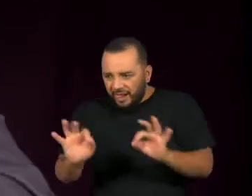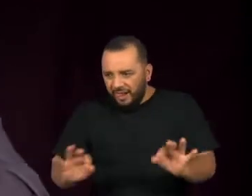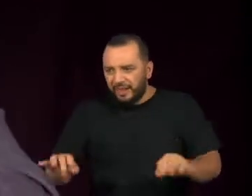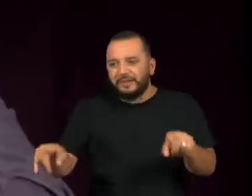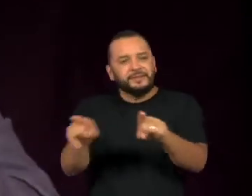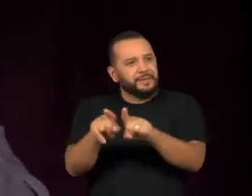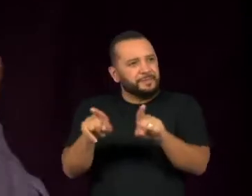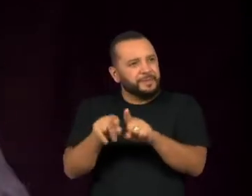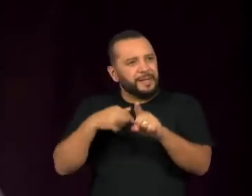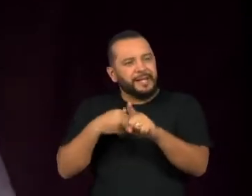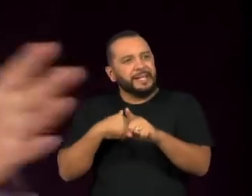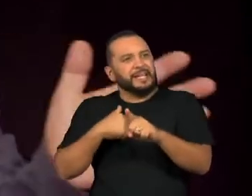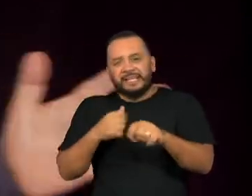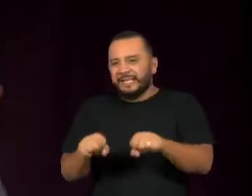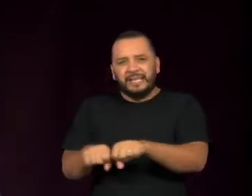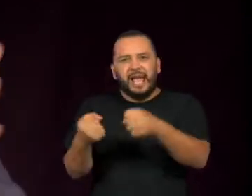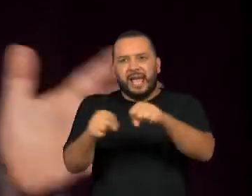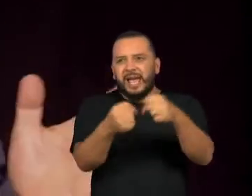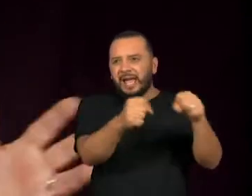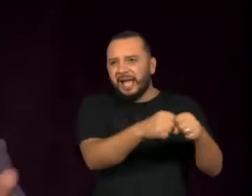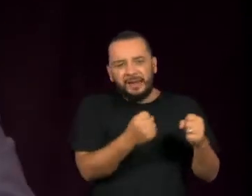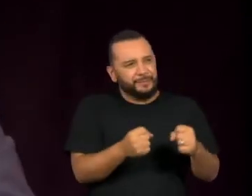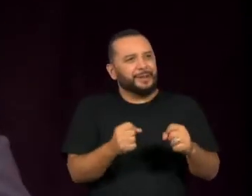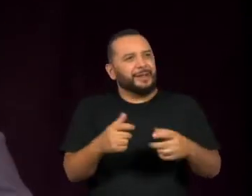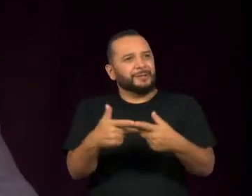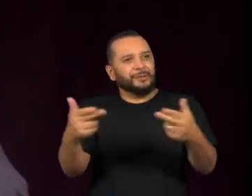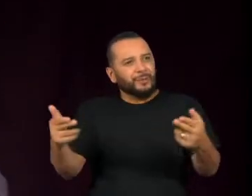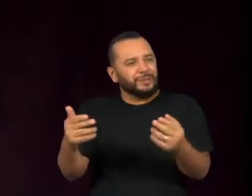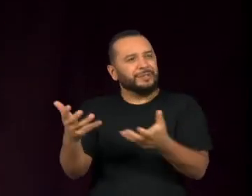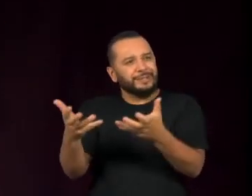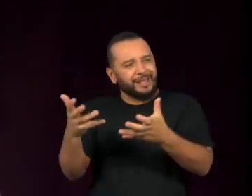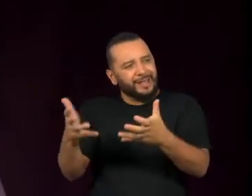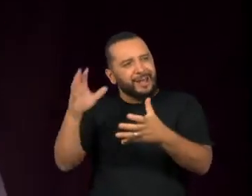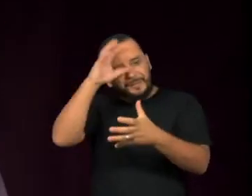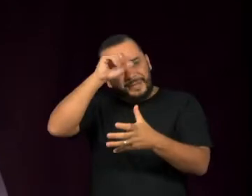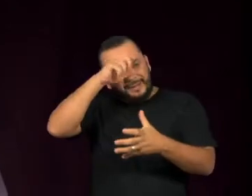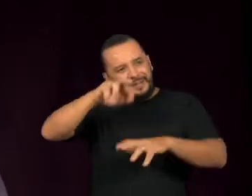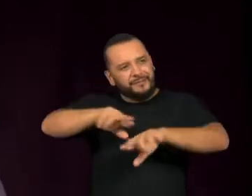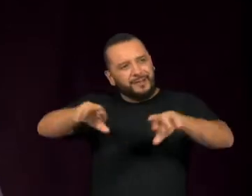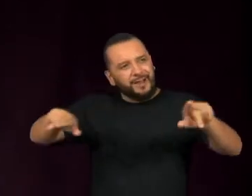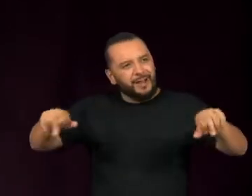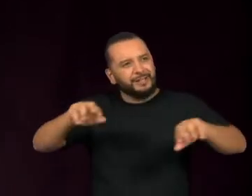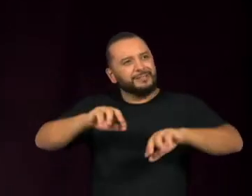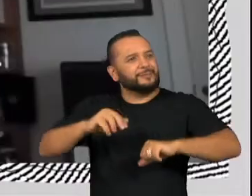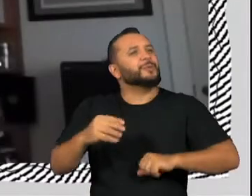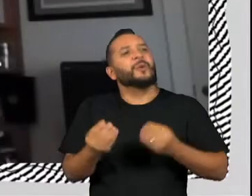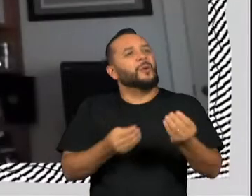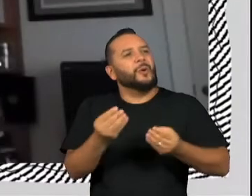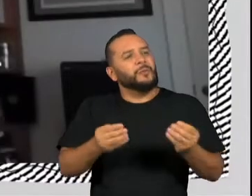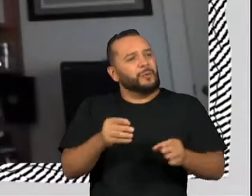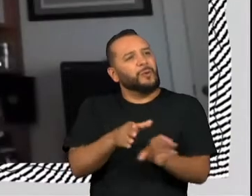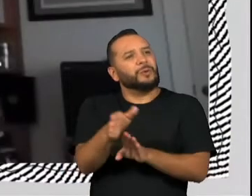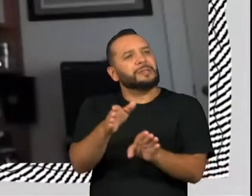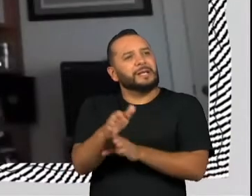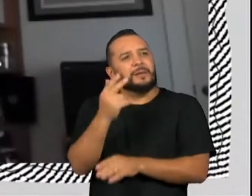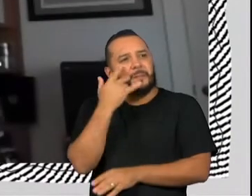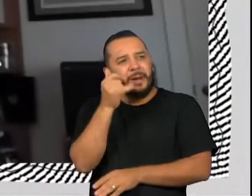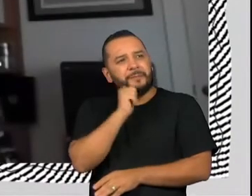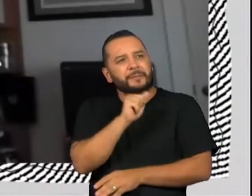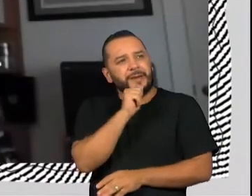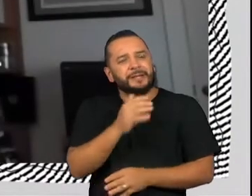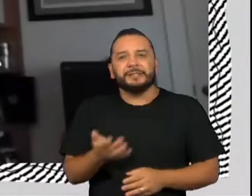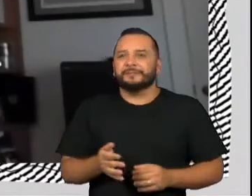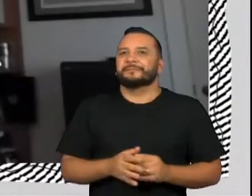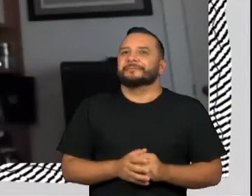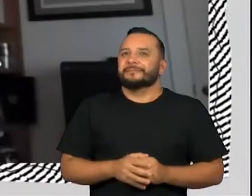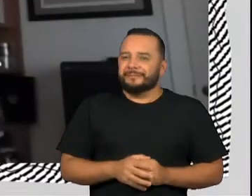ou ficam buscando aprender várias coisas diferentes. O que você tem a dizer para eles? Olha, o que eu acho mais legal,